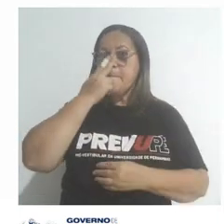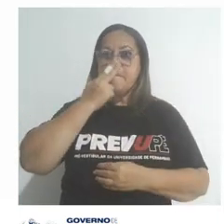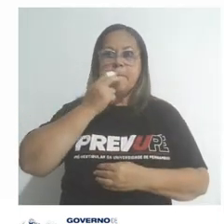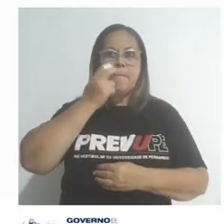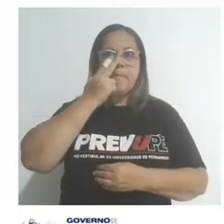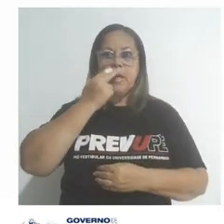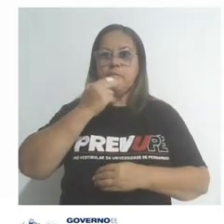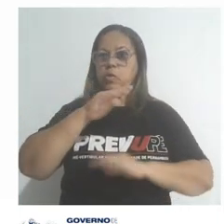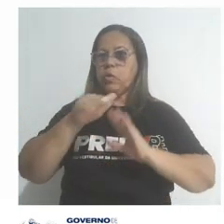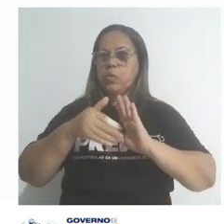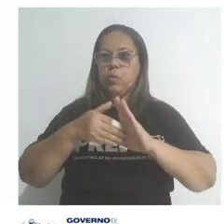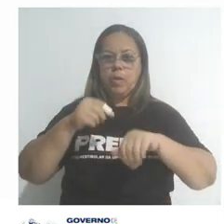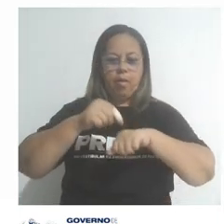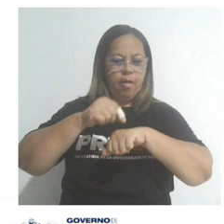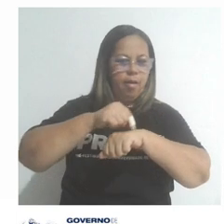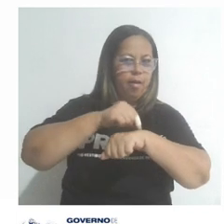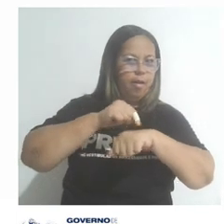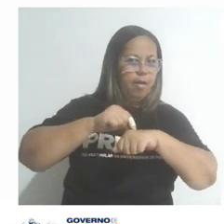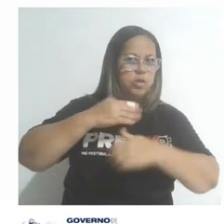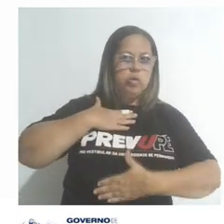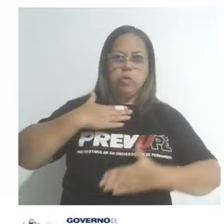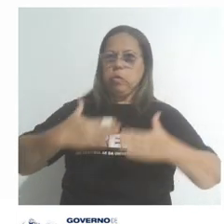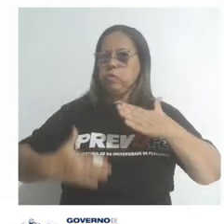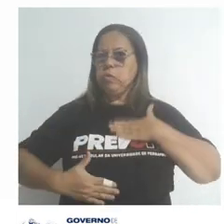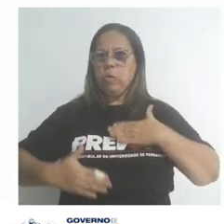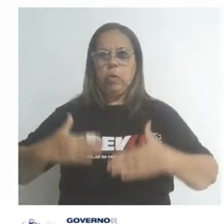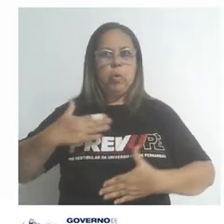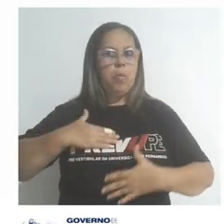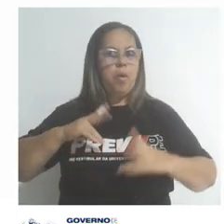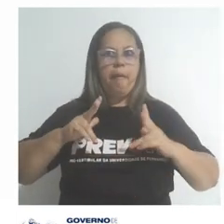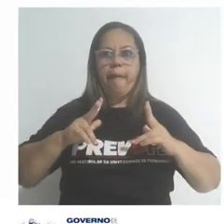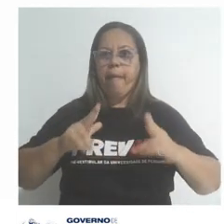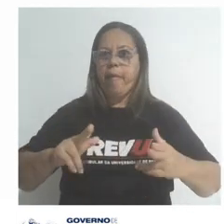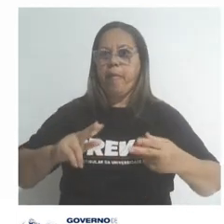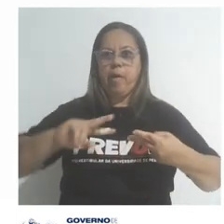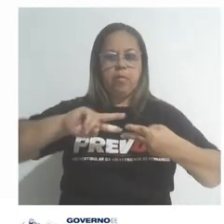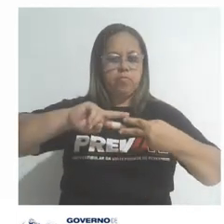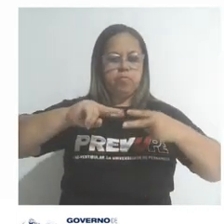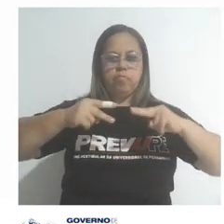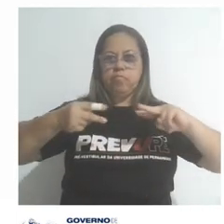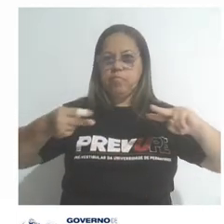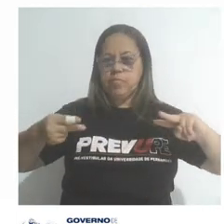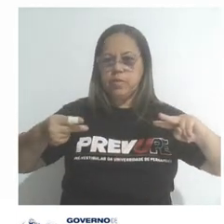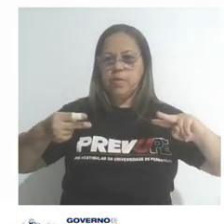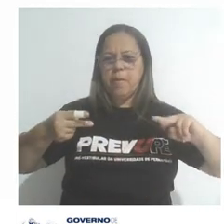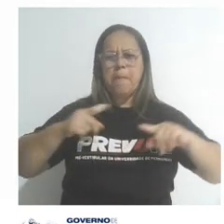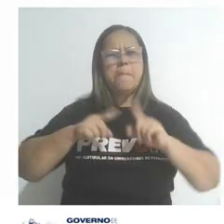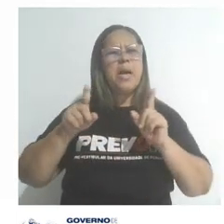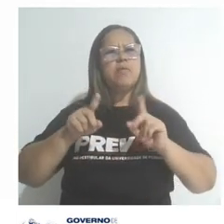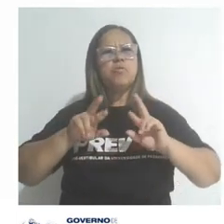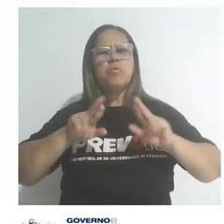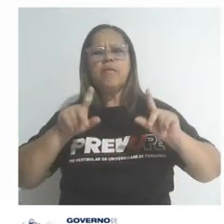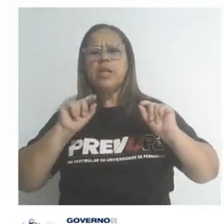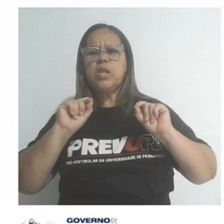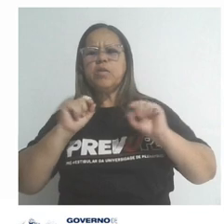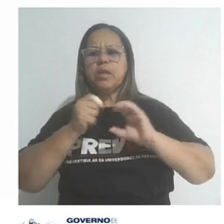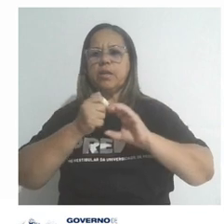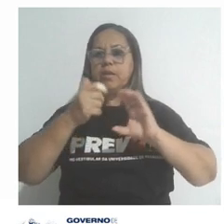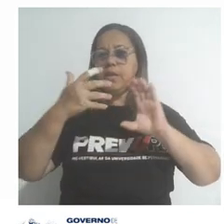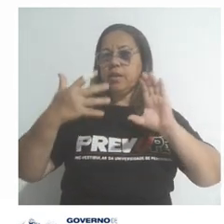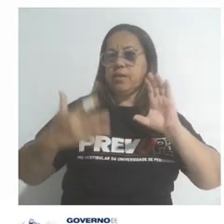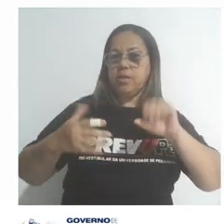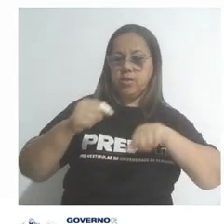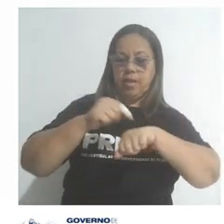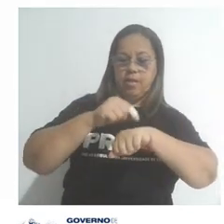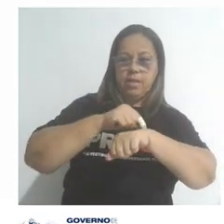as células do nosso corpo. Todas as células do nosso corpo têm iguais moléculas de DNA. O que é que diferencia, pessoal, as características das nossas